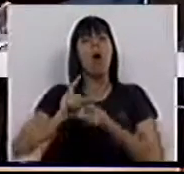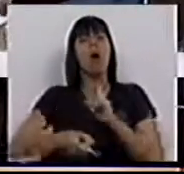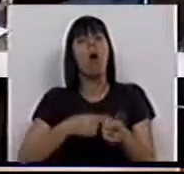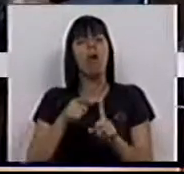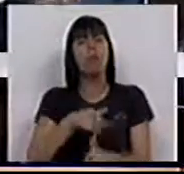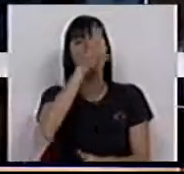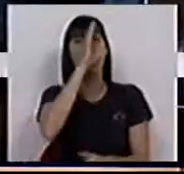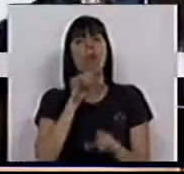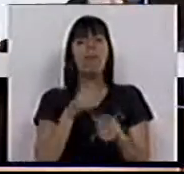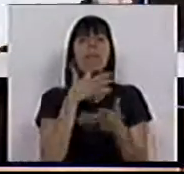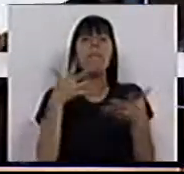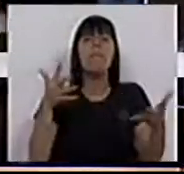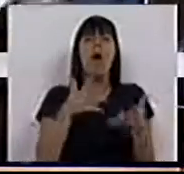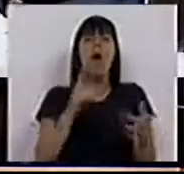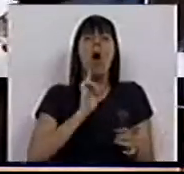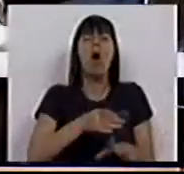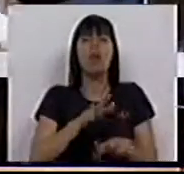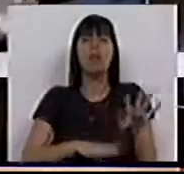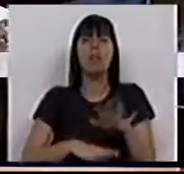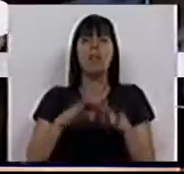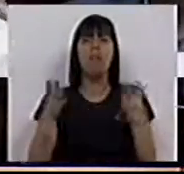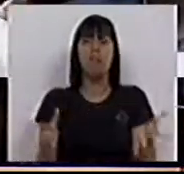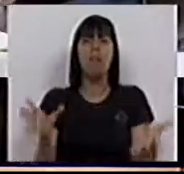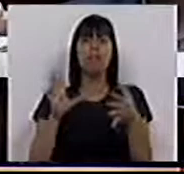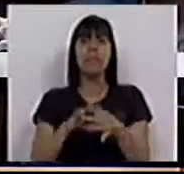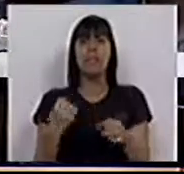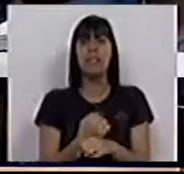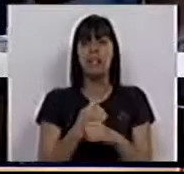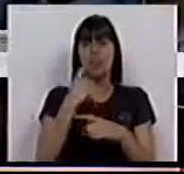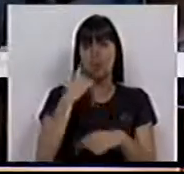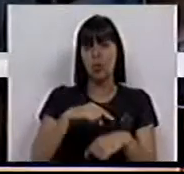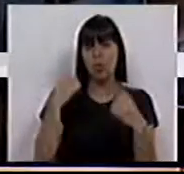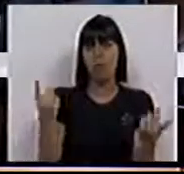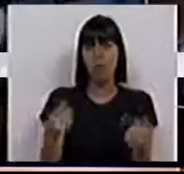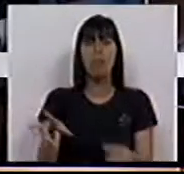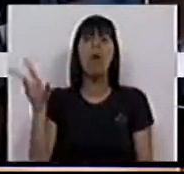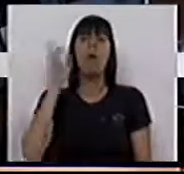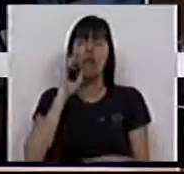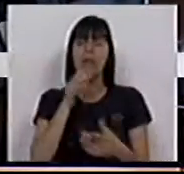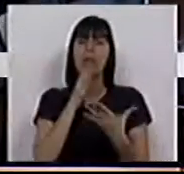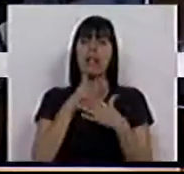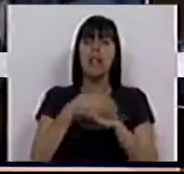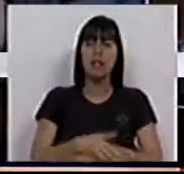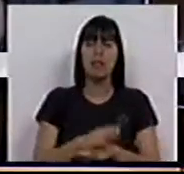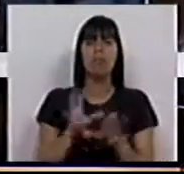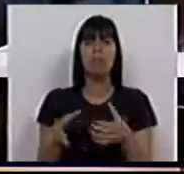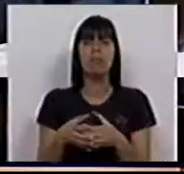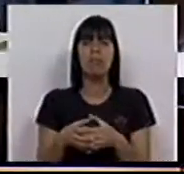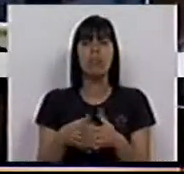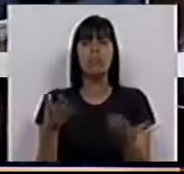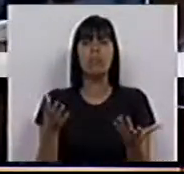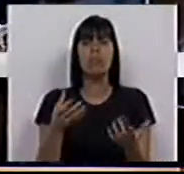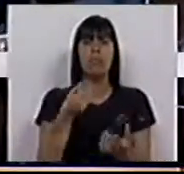que este Governo e esta maioria têm feito em relação aos serviços públicos. Ouvimos as intervenções da bancada